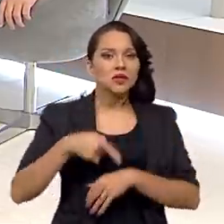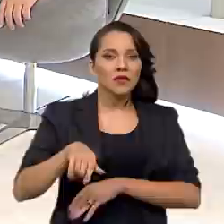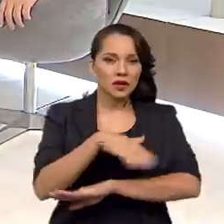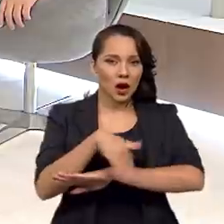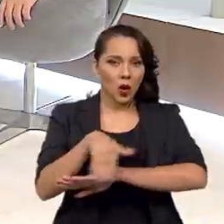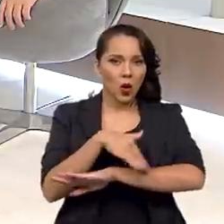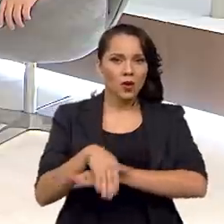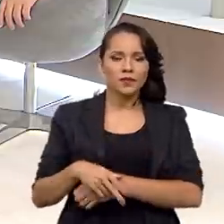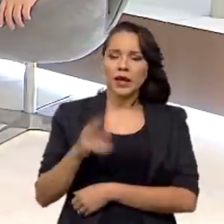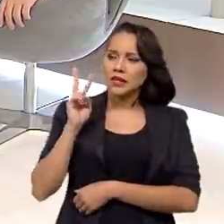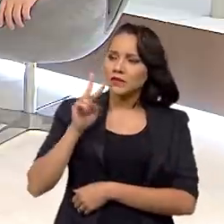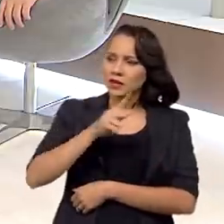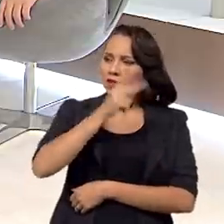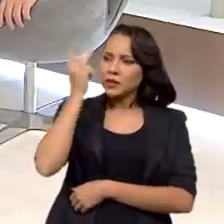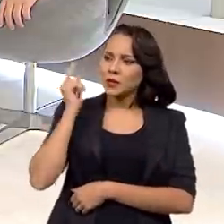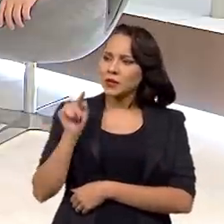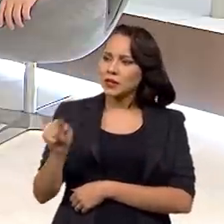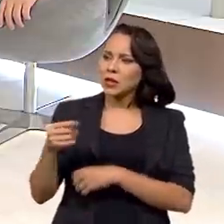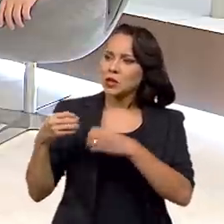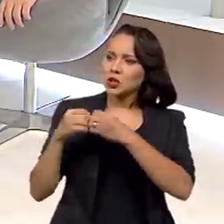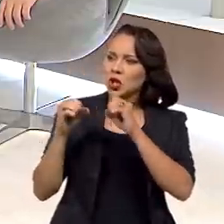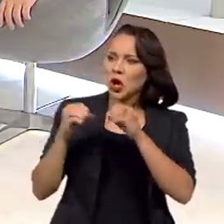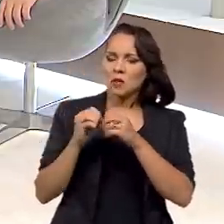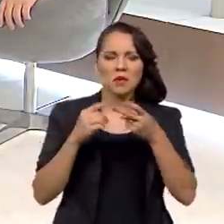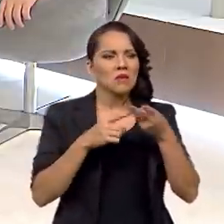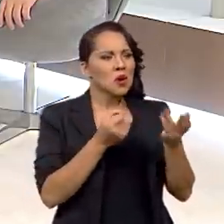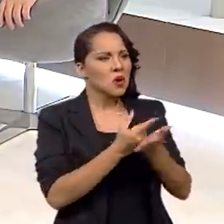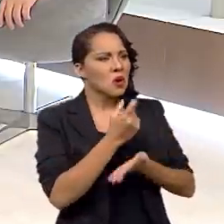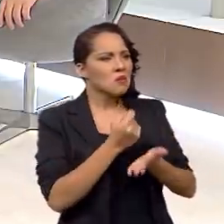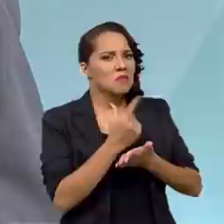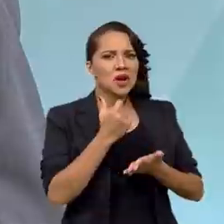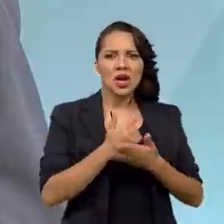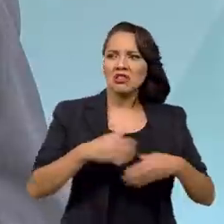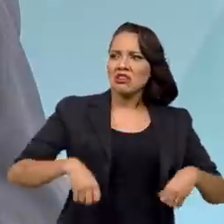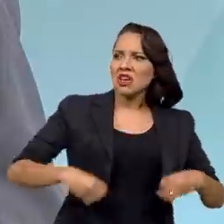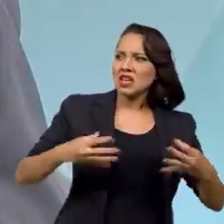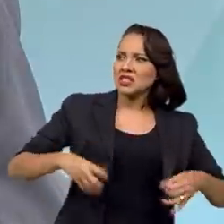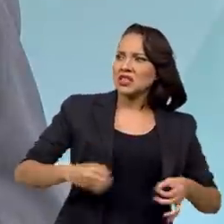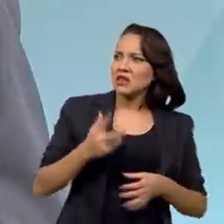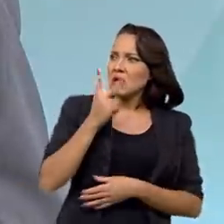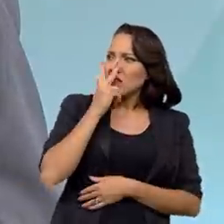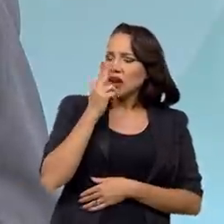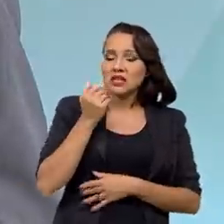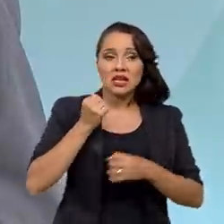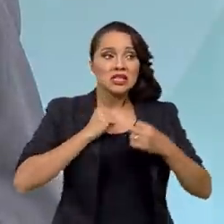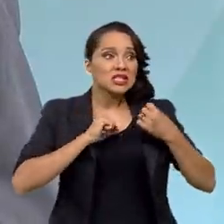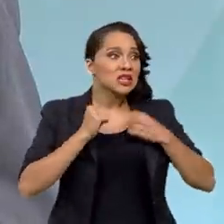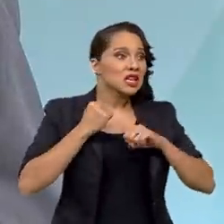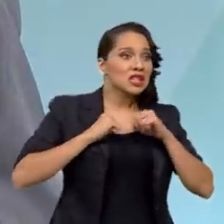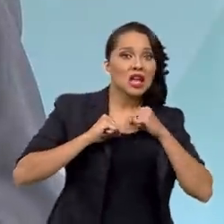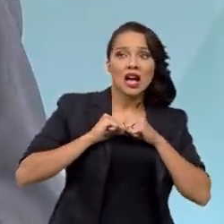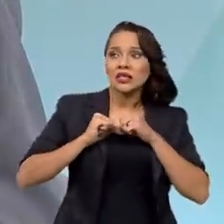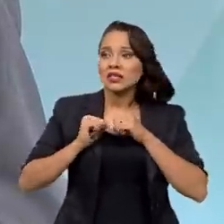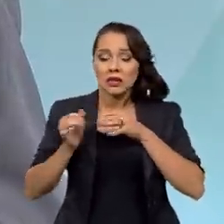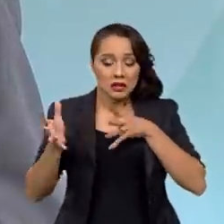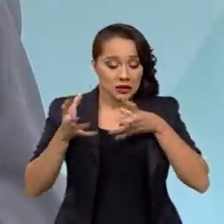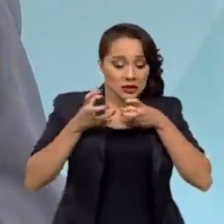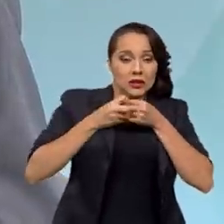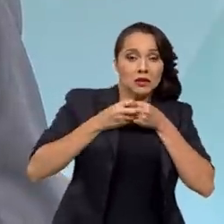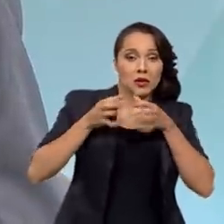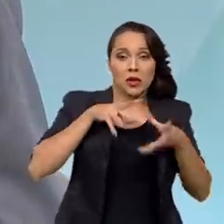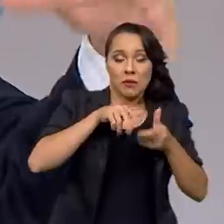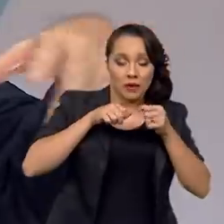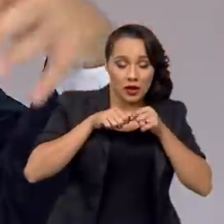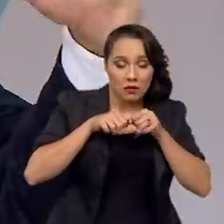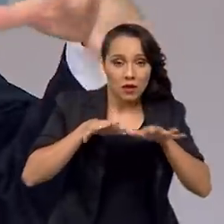rua hoje, você vê as pessoas em shoppings, consumindo, comprando. Parece que aquela ansiedade represada da pandemia esse